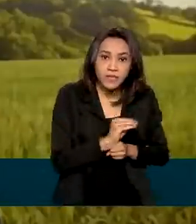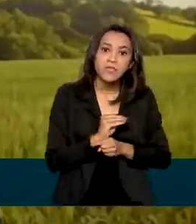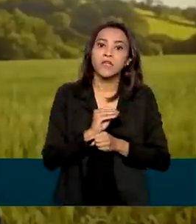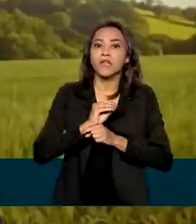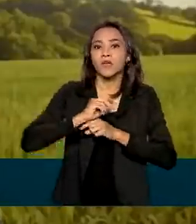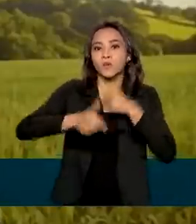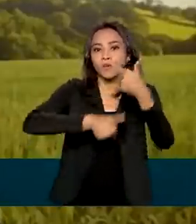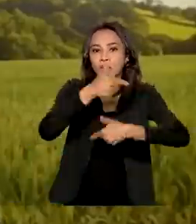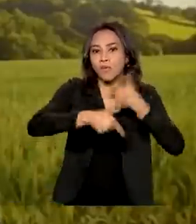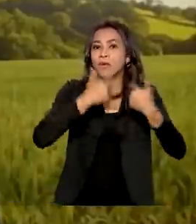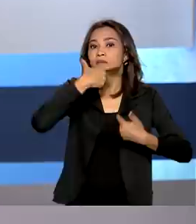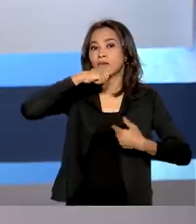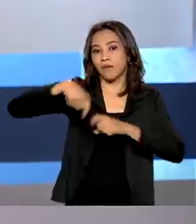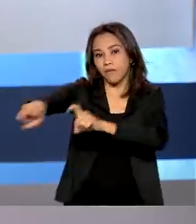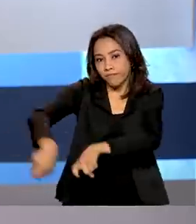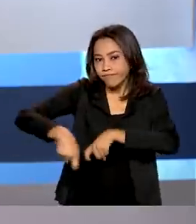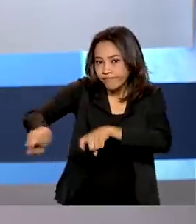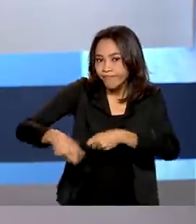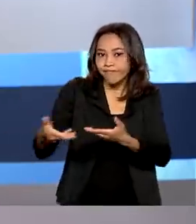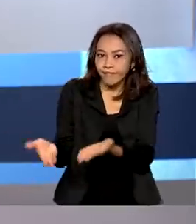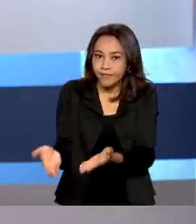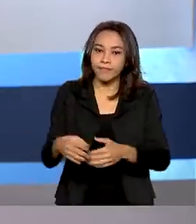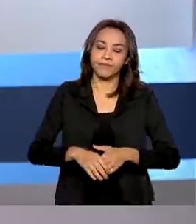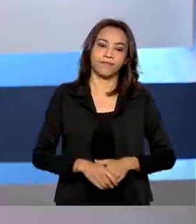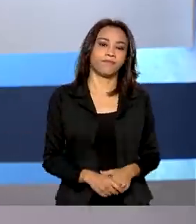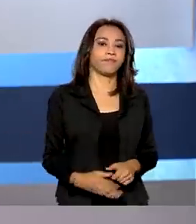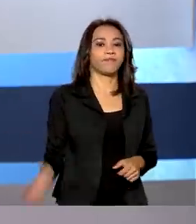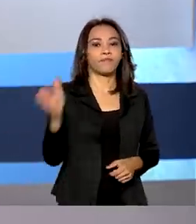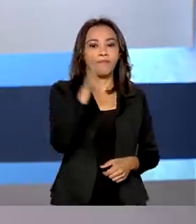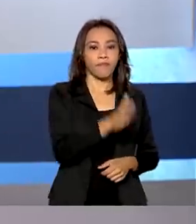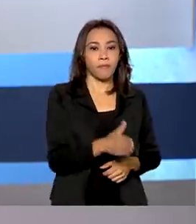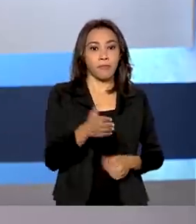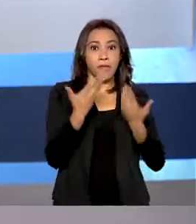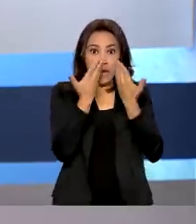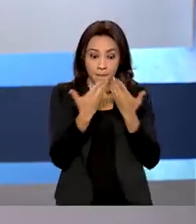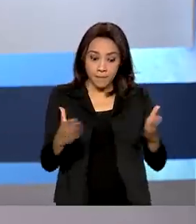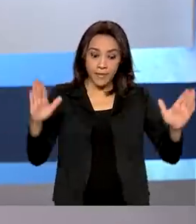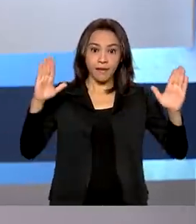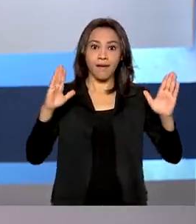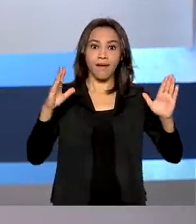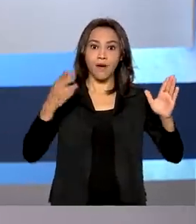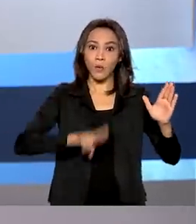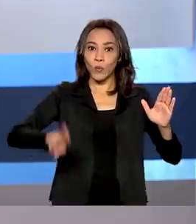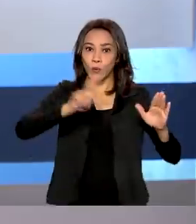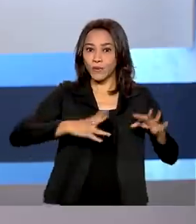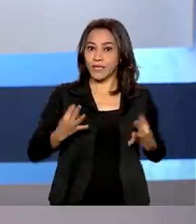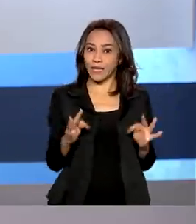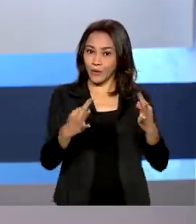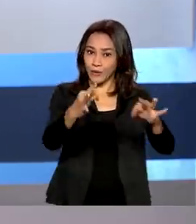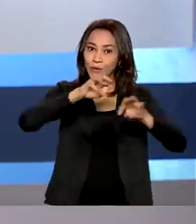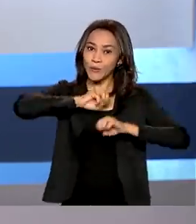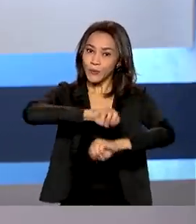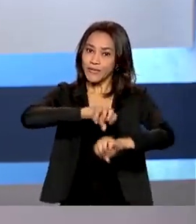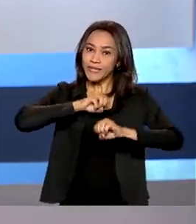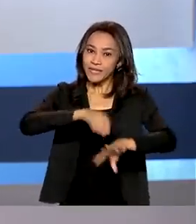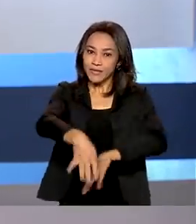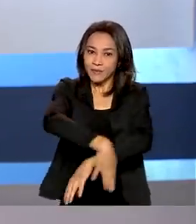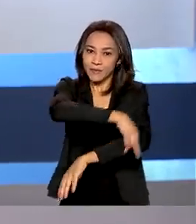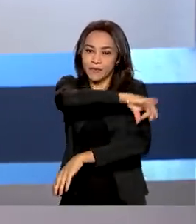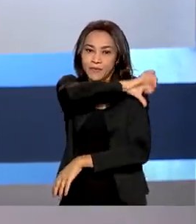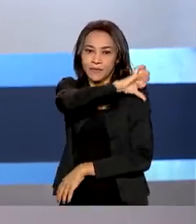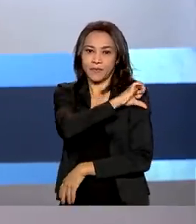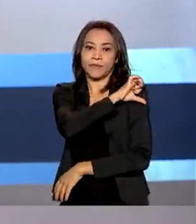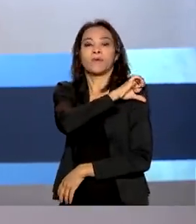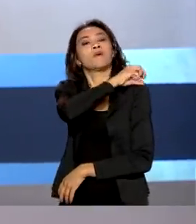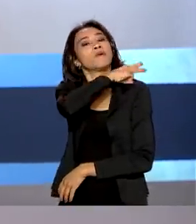dos nossos produtores. Ampliar o uso das tecnologias na educação básica. O MEC lançou um programa que vai